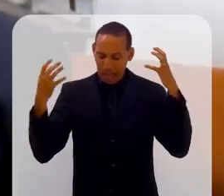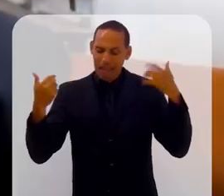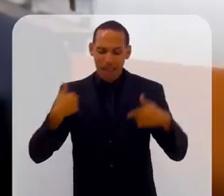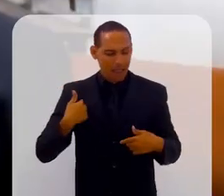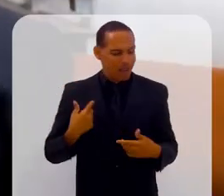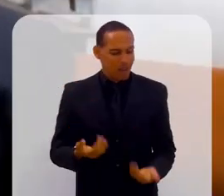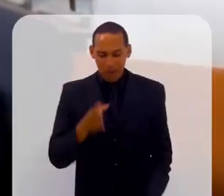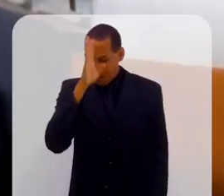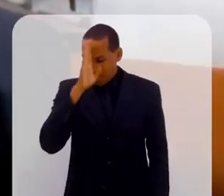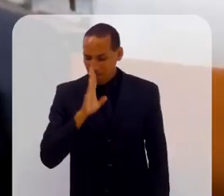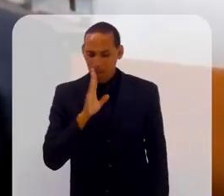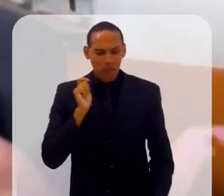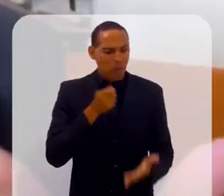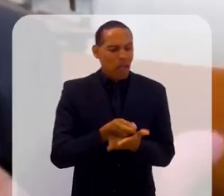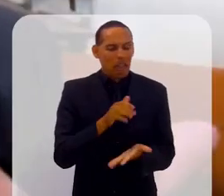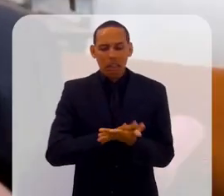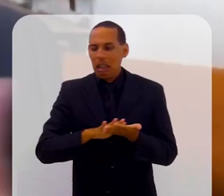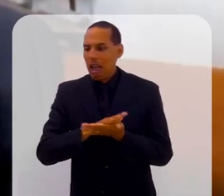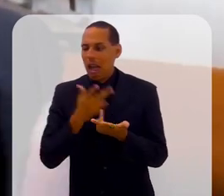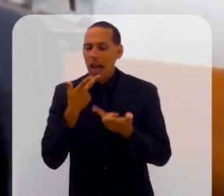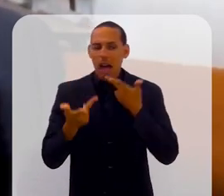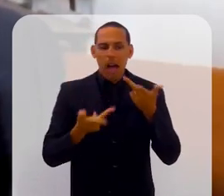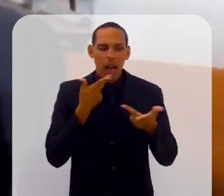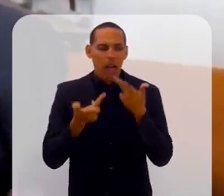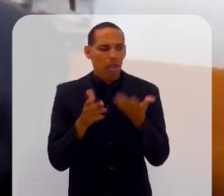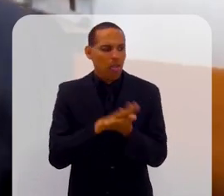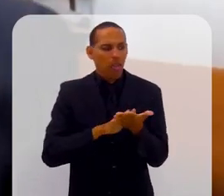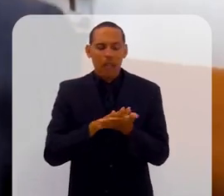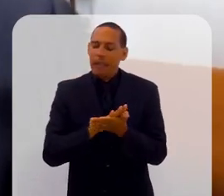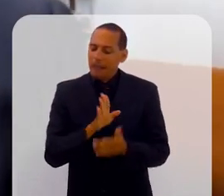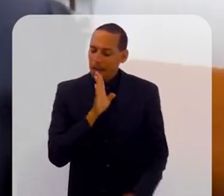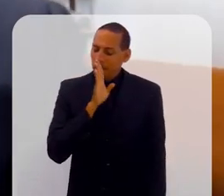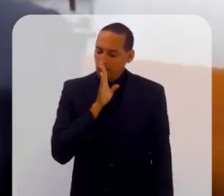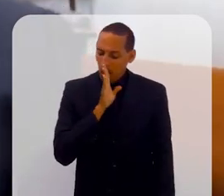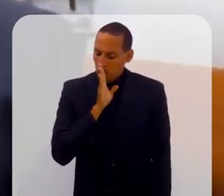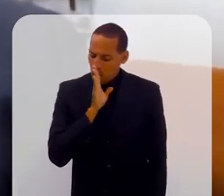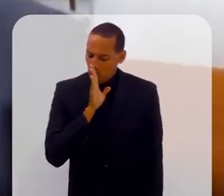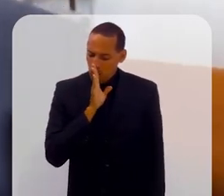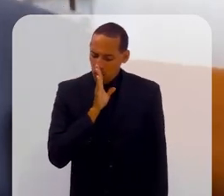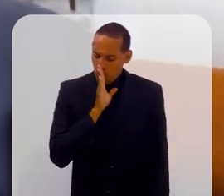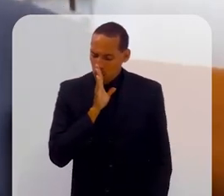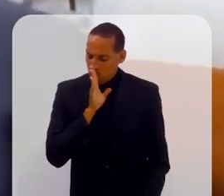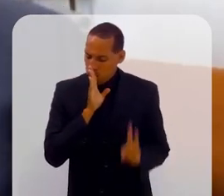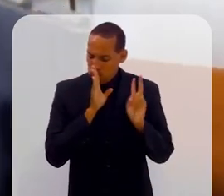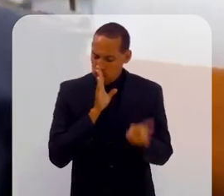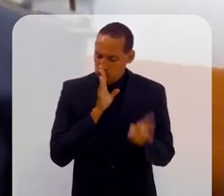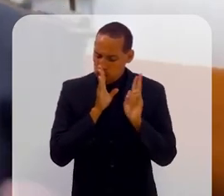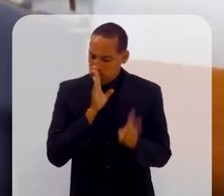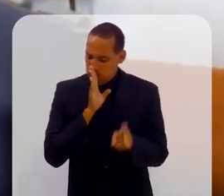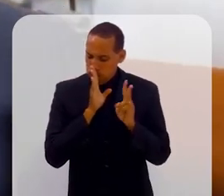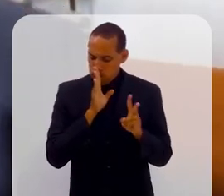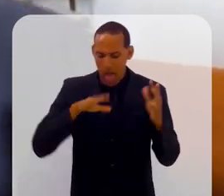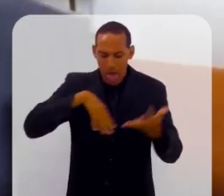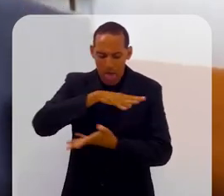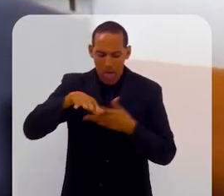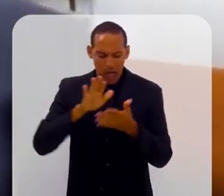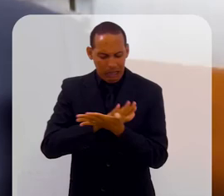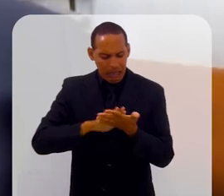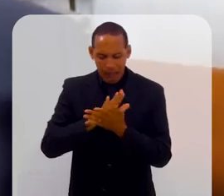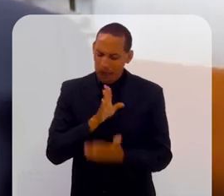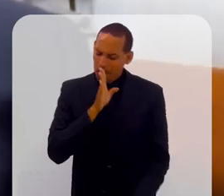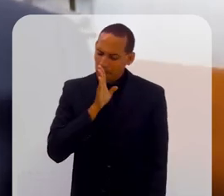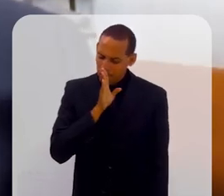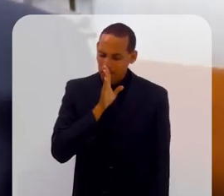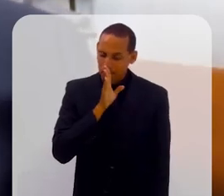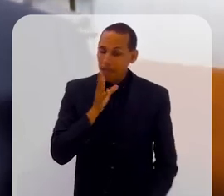graça, não pago nada, essa outra galera está pagando. Então, é melhor eu não arrumar muita confusão, ficar na minha. Então,